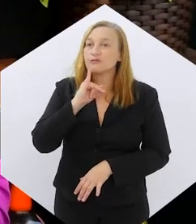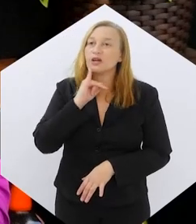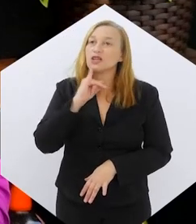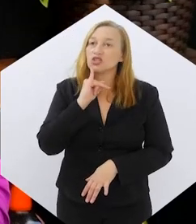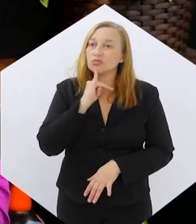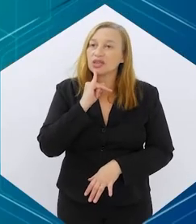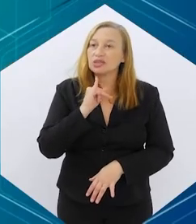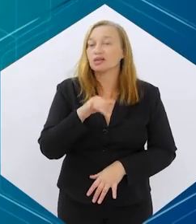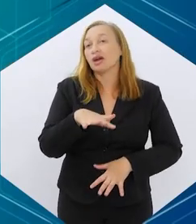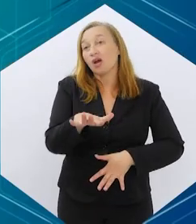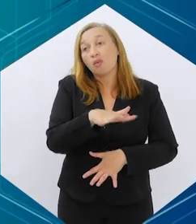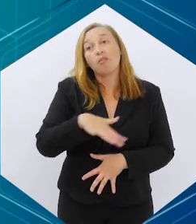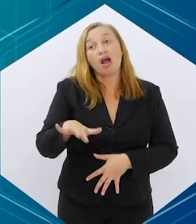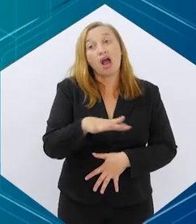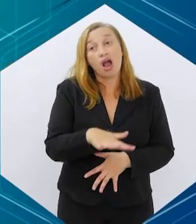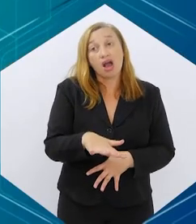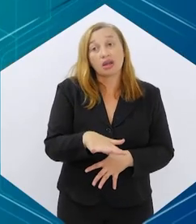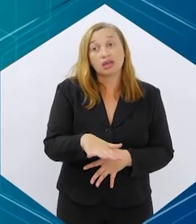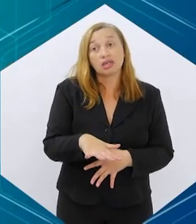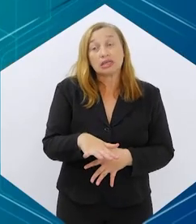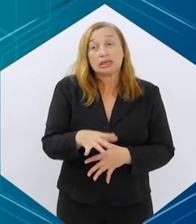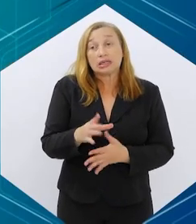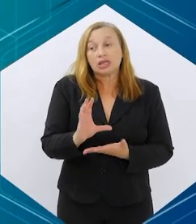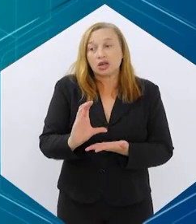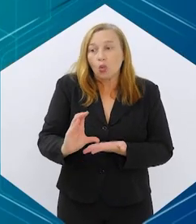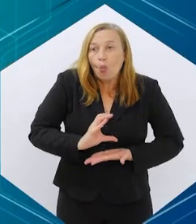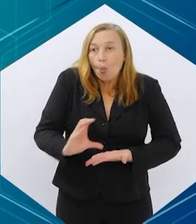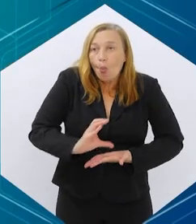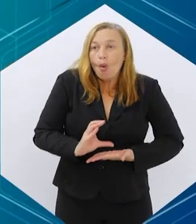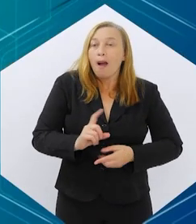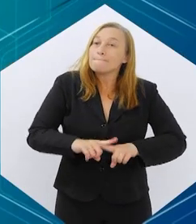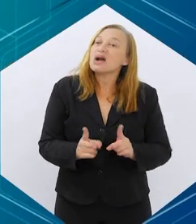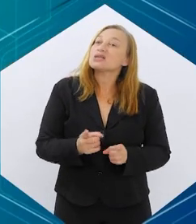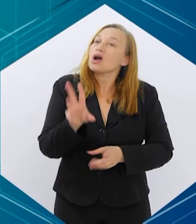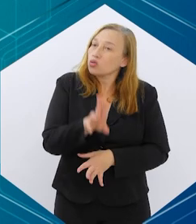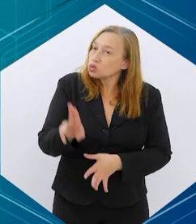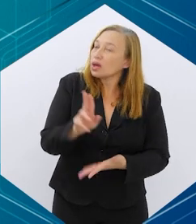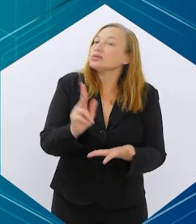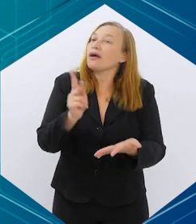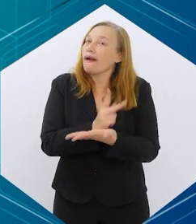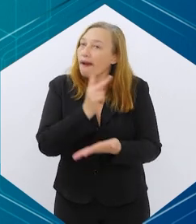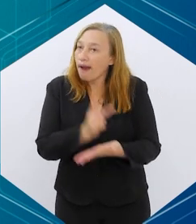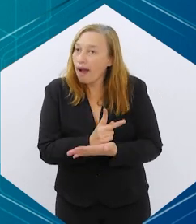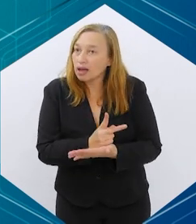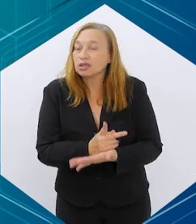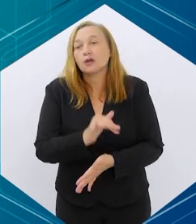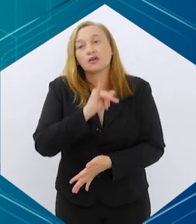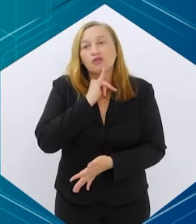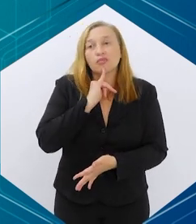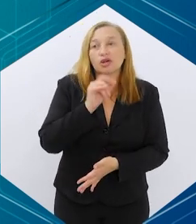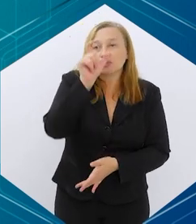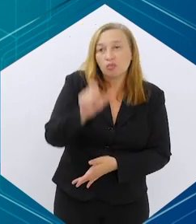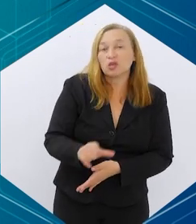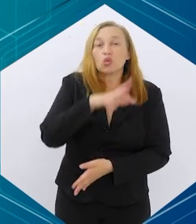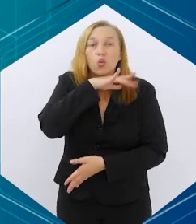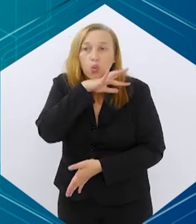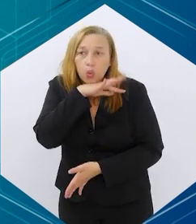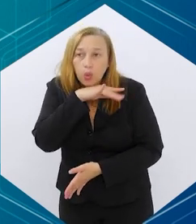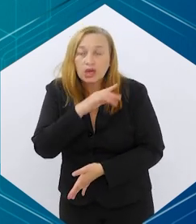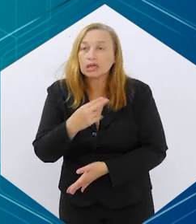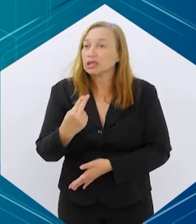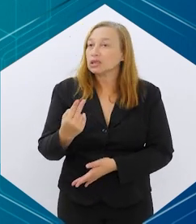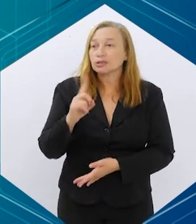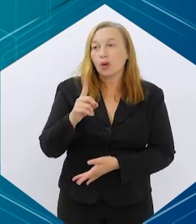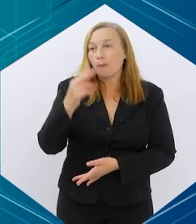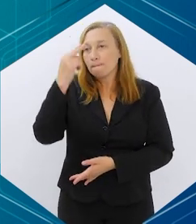infelizmente, é um mercado, é lucrativo, mas é usado de forma inadequada, infelizmente, por pessoas ruins,